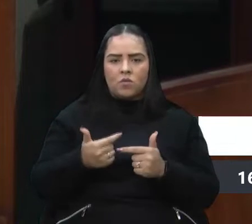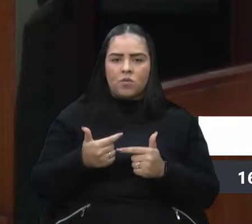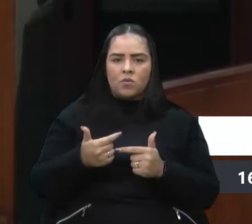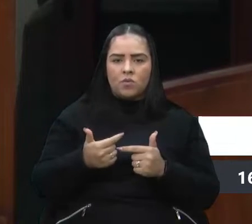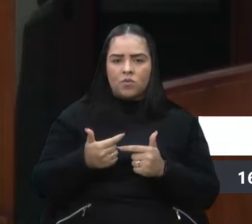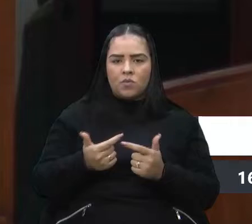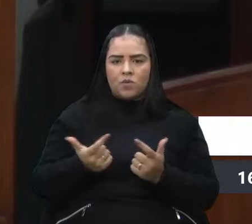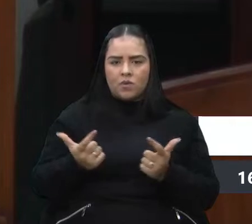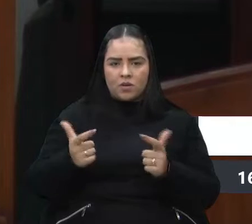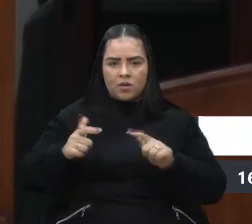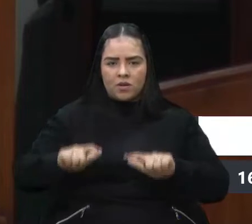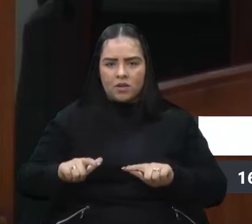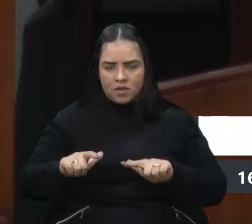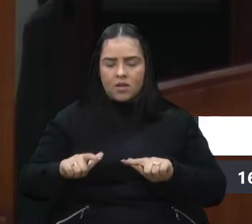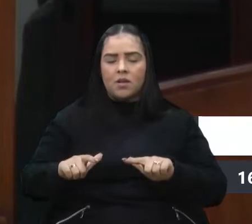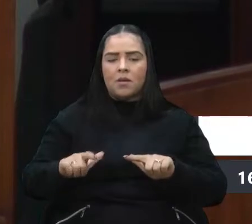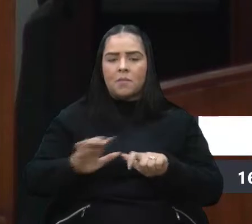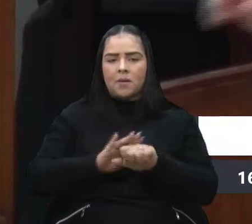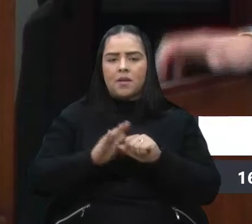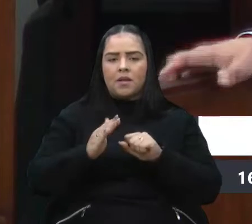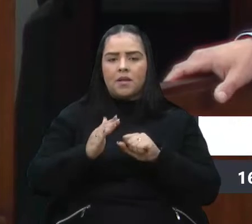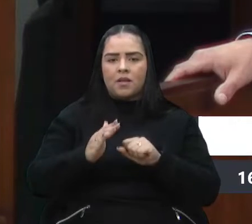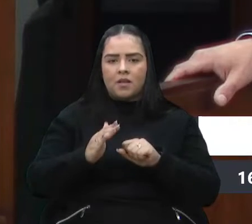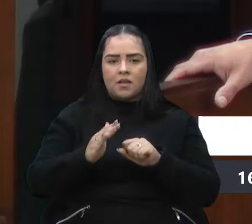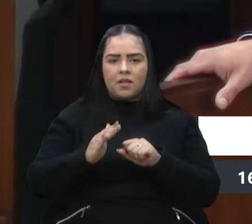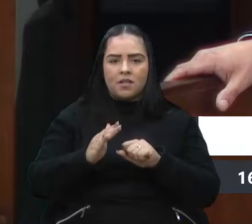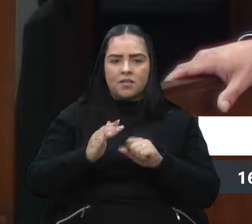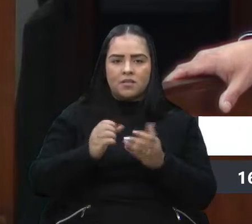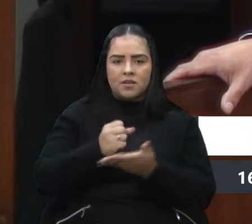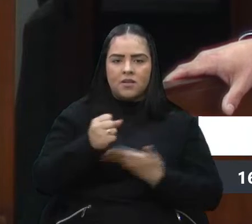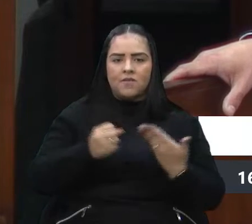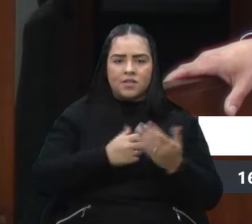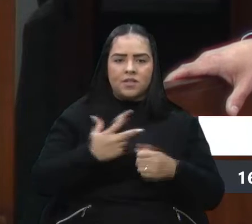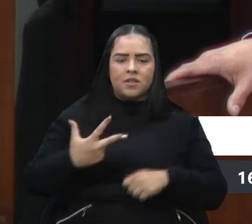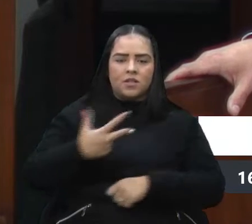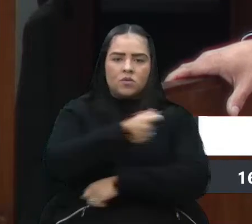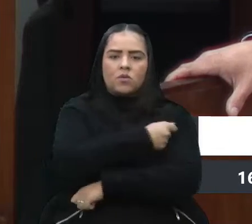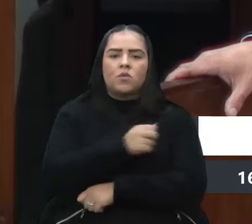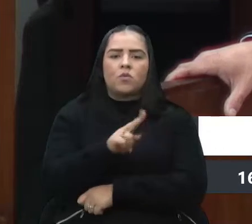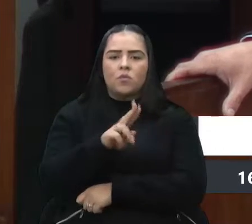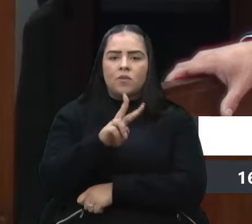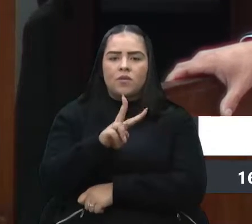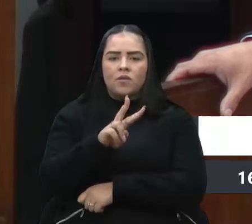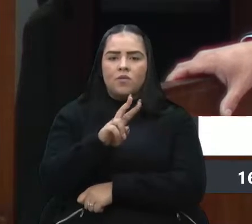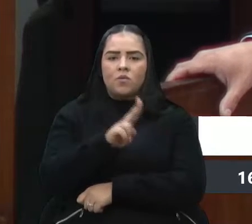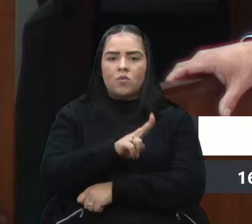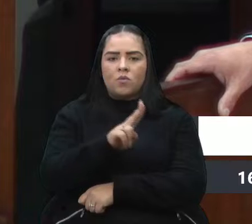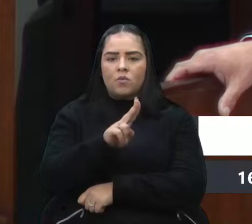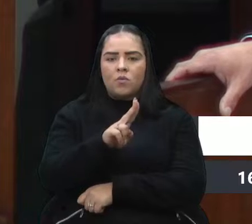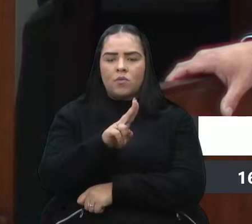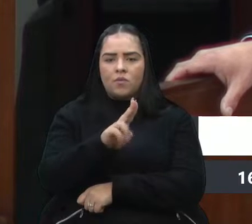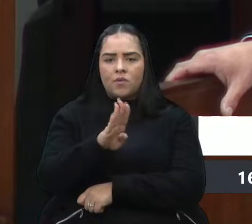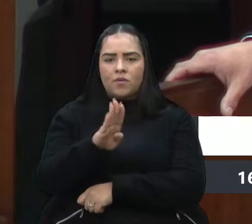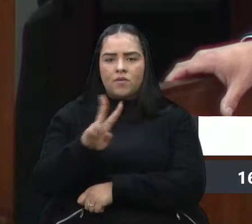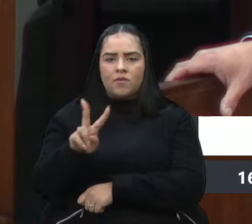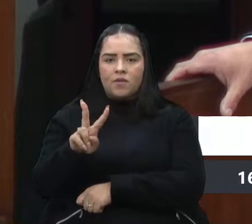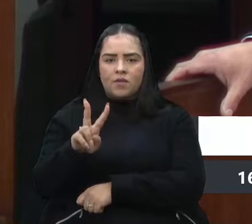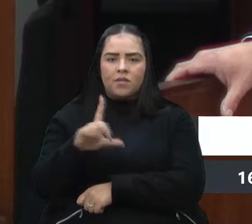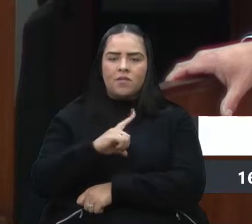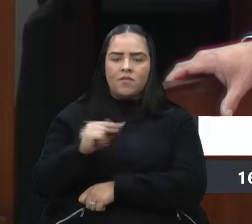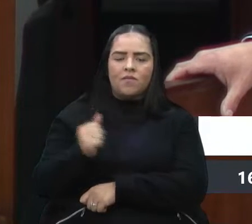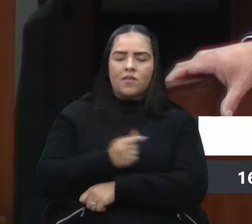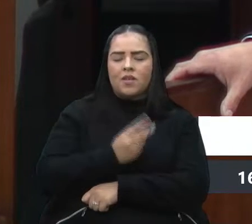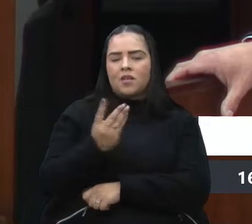Vacinadora UBV. Recebi o pedido da moradora Maria Júlce Wagner e de vários